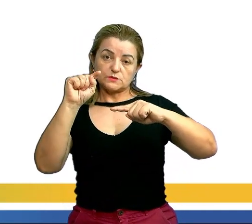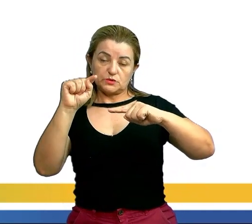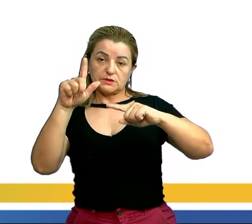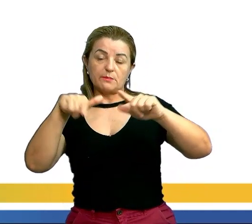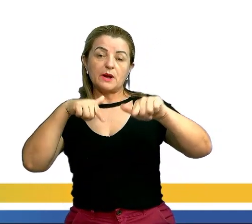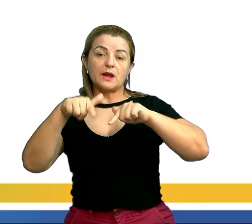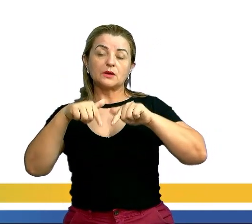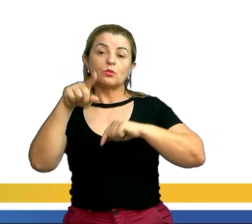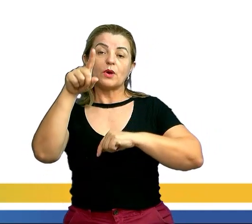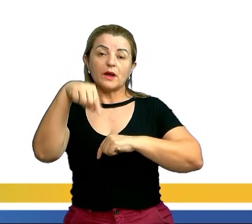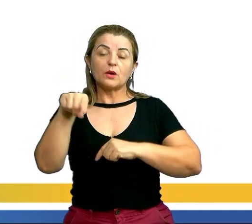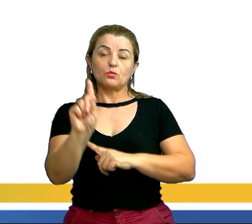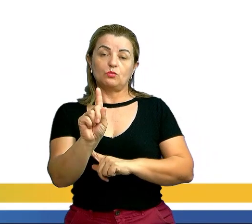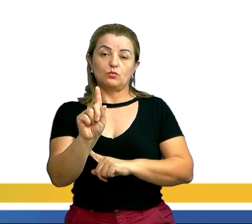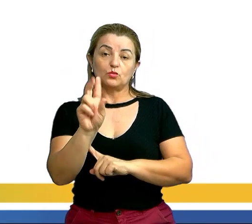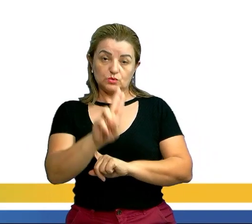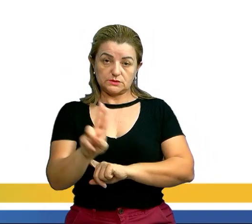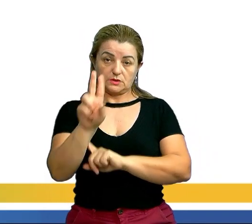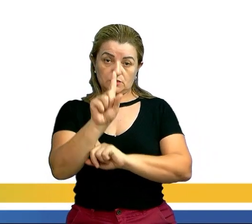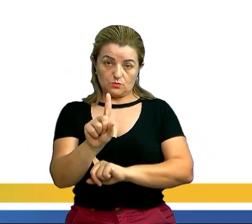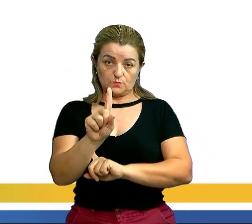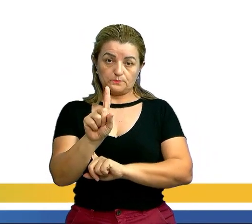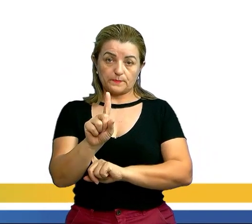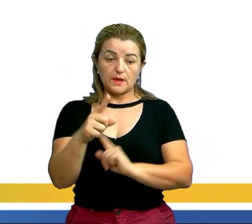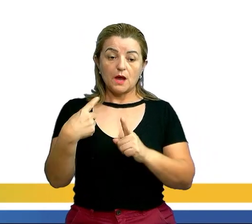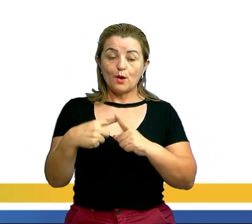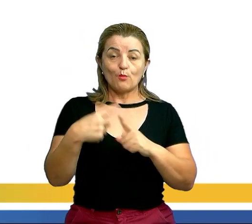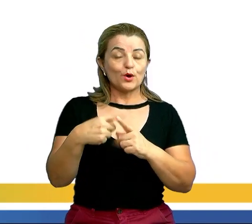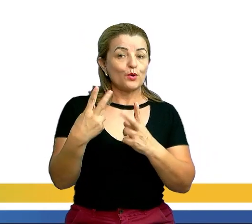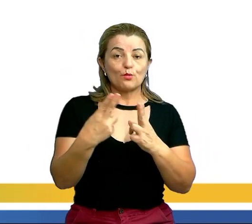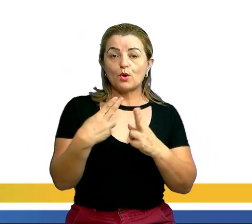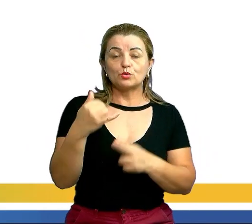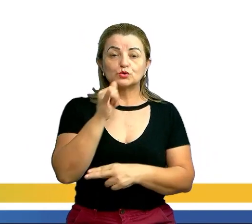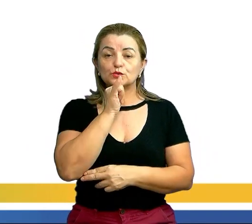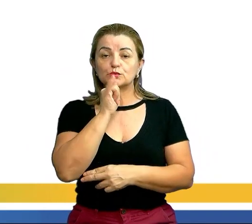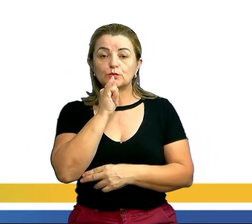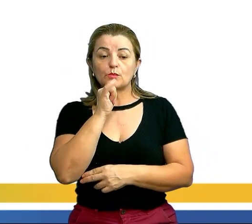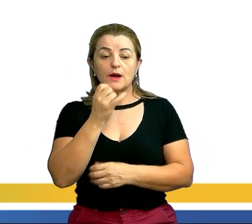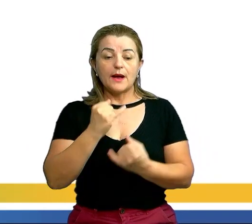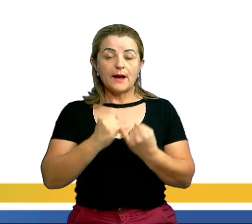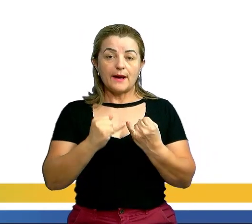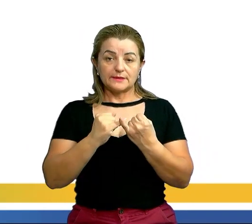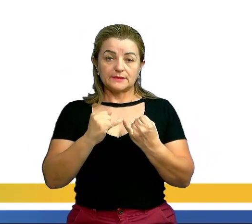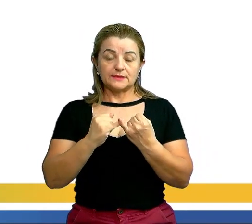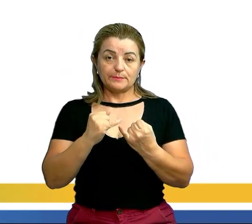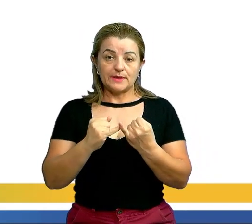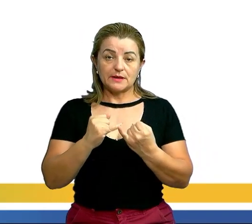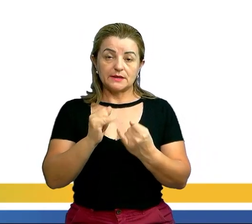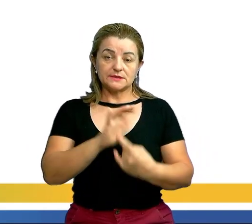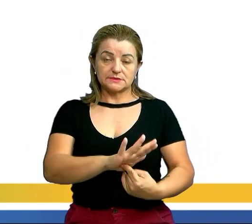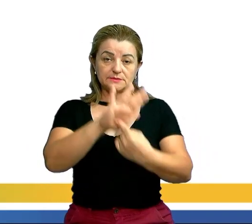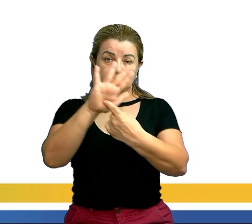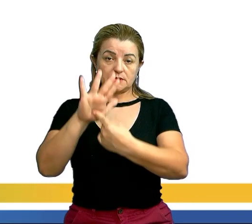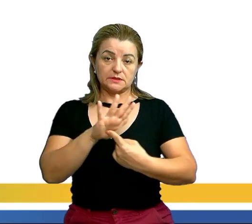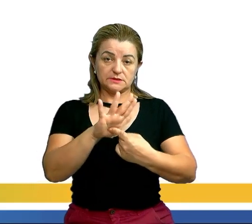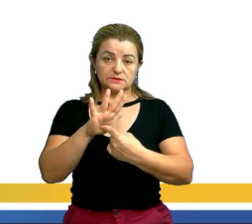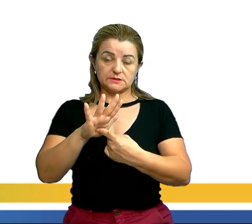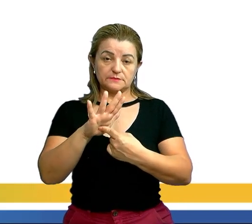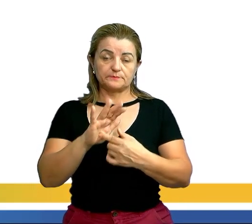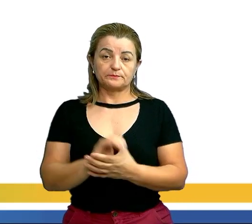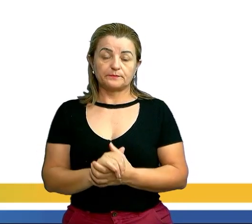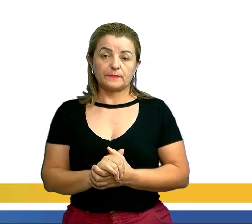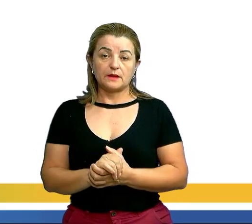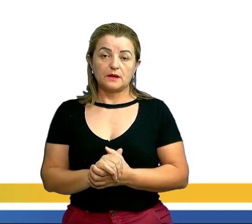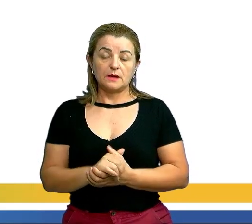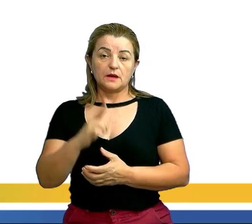essas equações aqui, elas não são desse tipo porque aparece expoente diferente de 1. Tranquilo? O